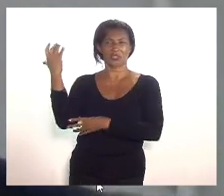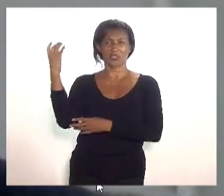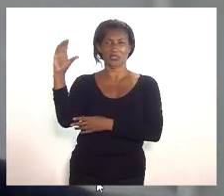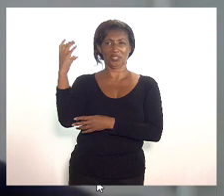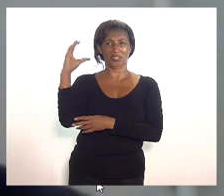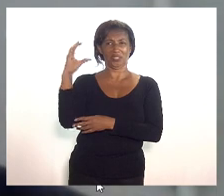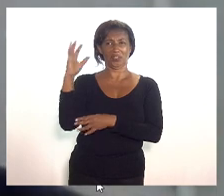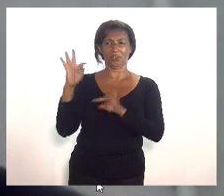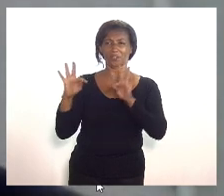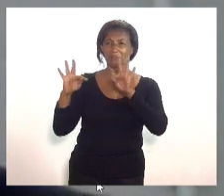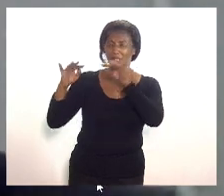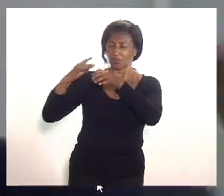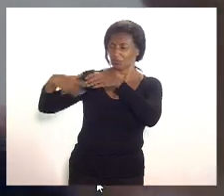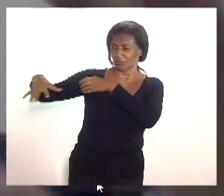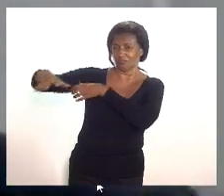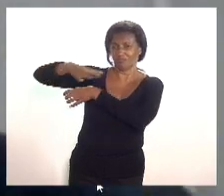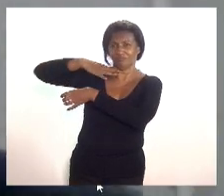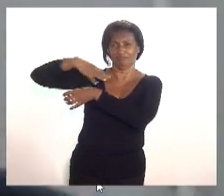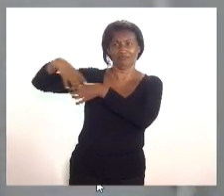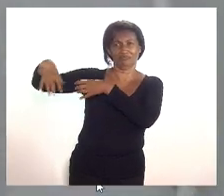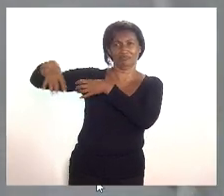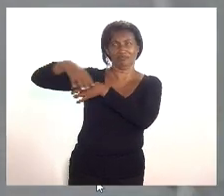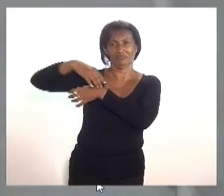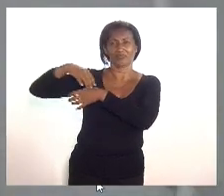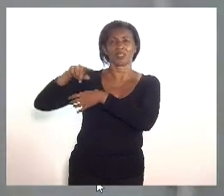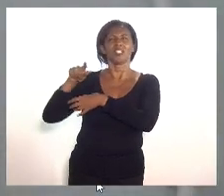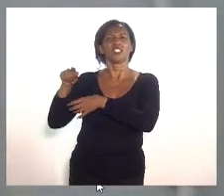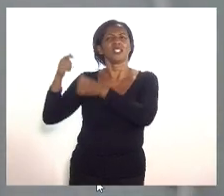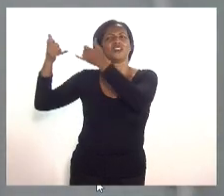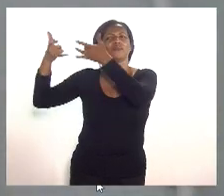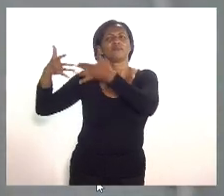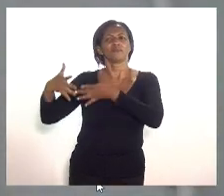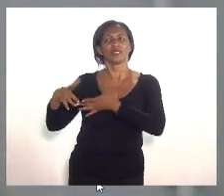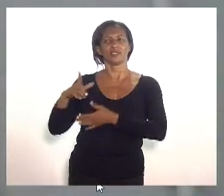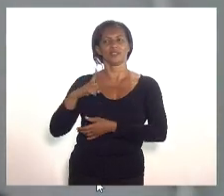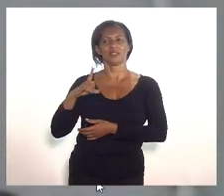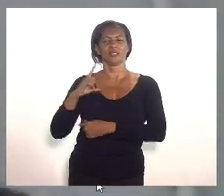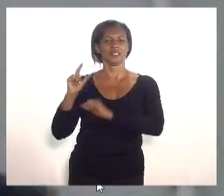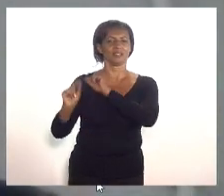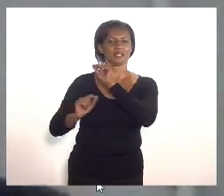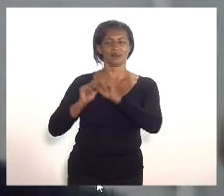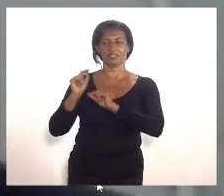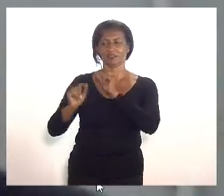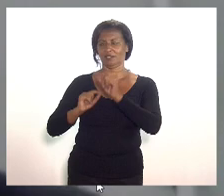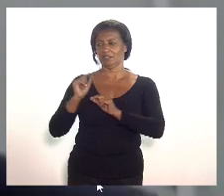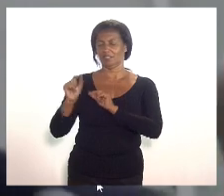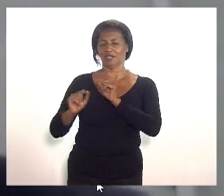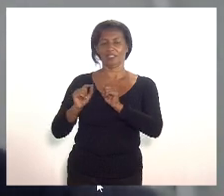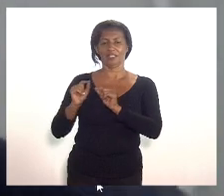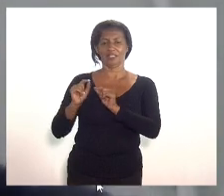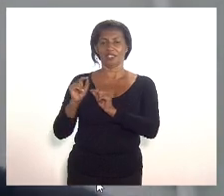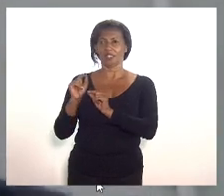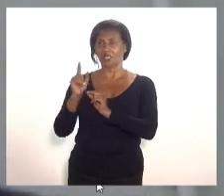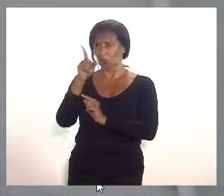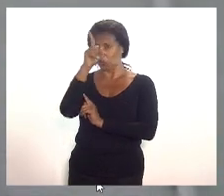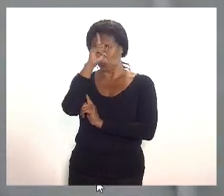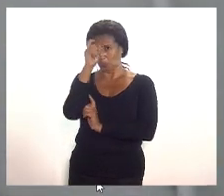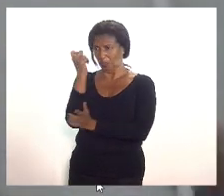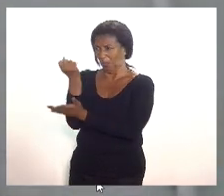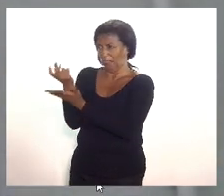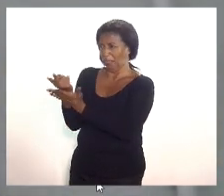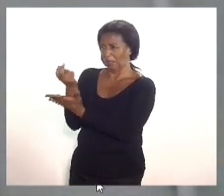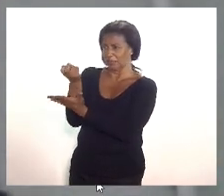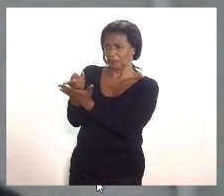e para todo o seu entorno e a justificativa que ele coloca é que os leitos de interói estão sendo ocupados